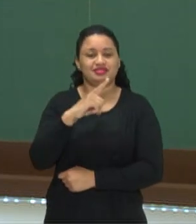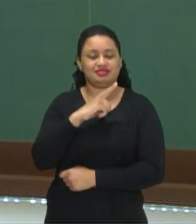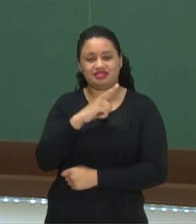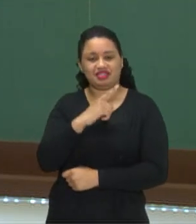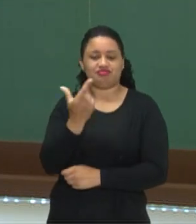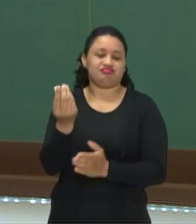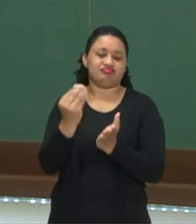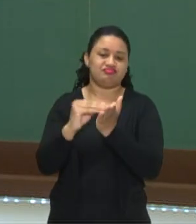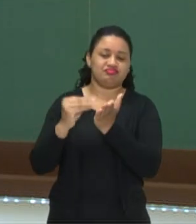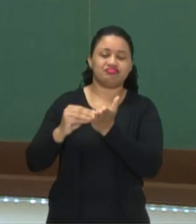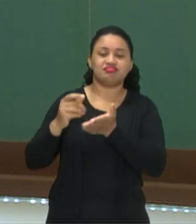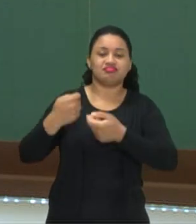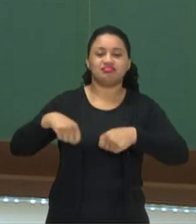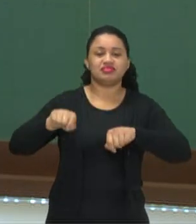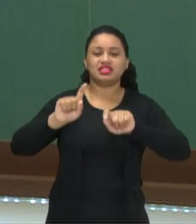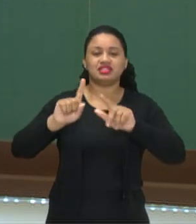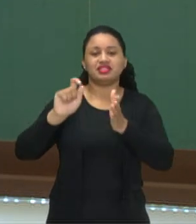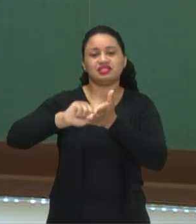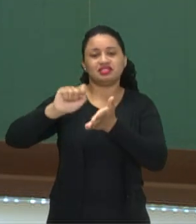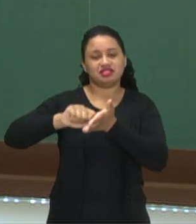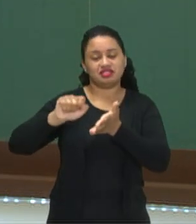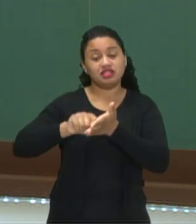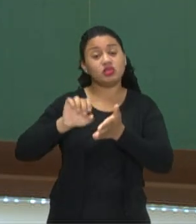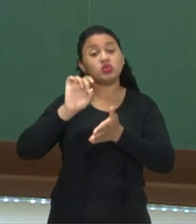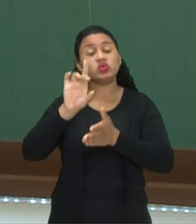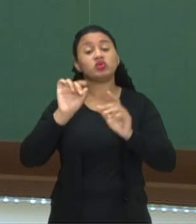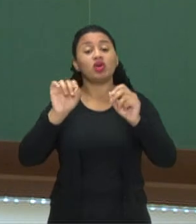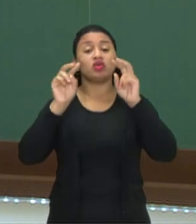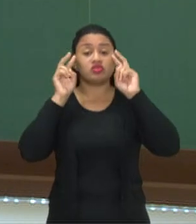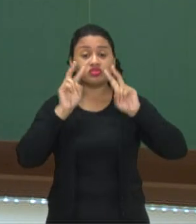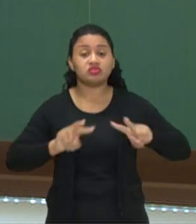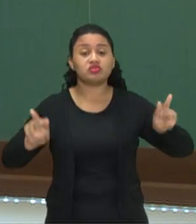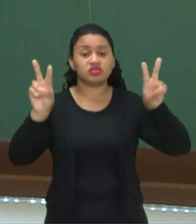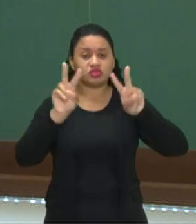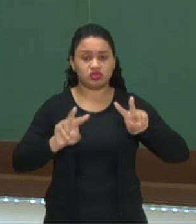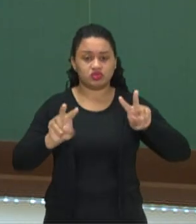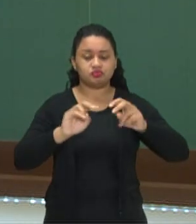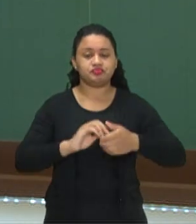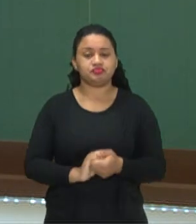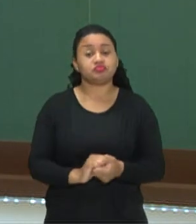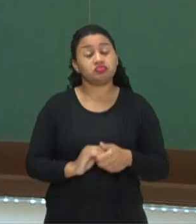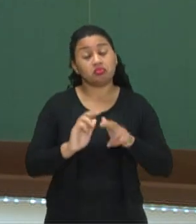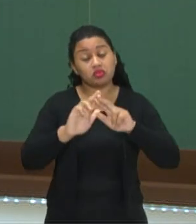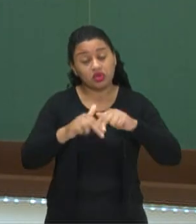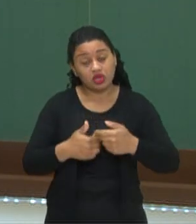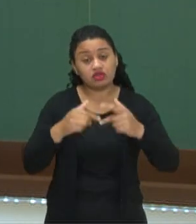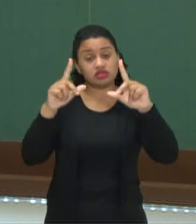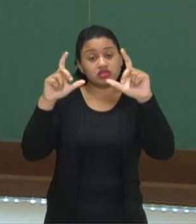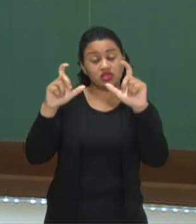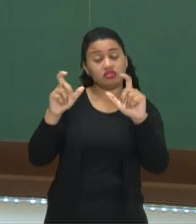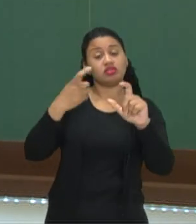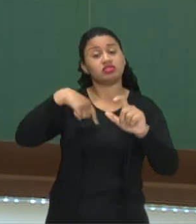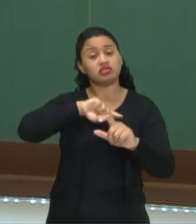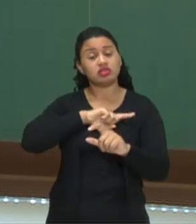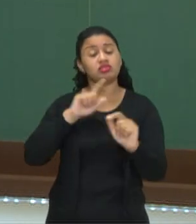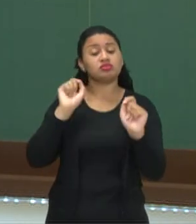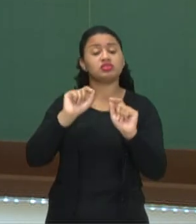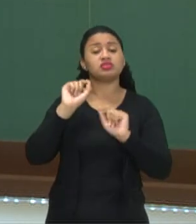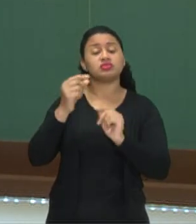registro escrito, apenas aquele registro visual. É através da fotografia que nós podemos